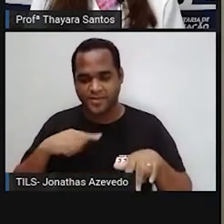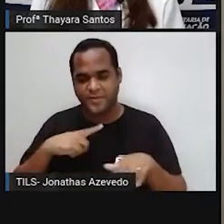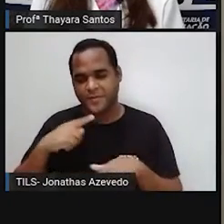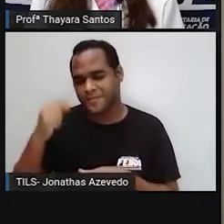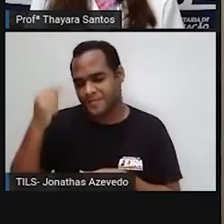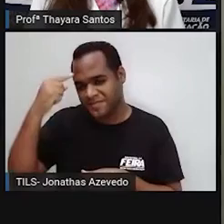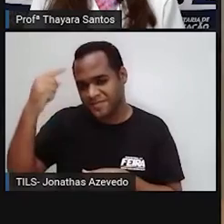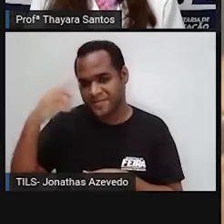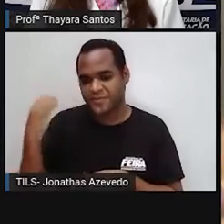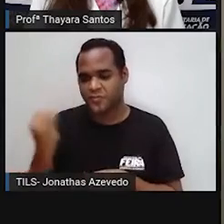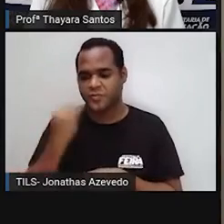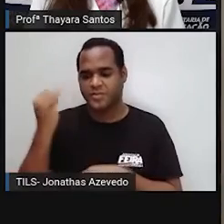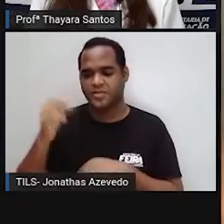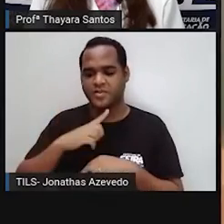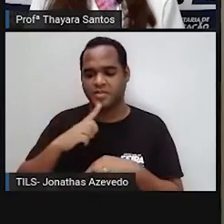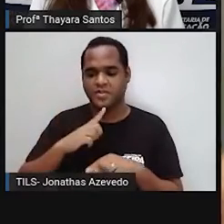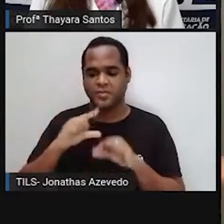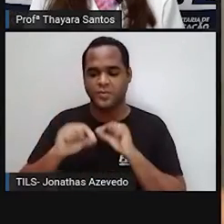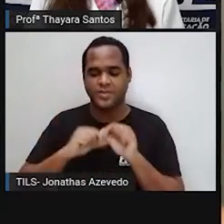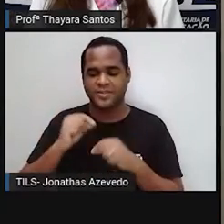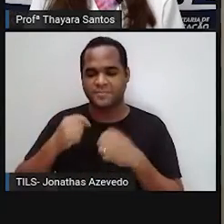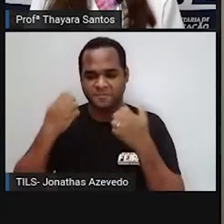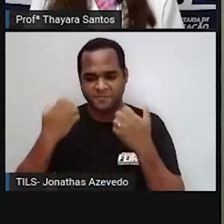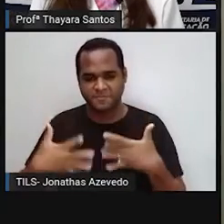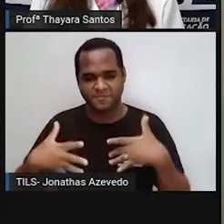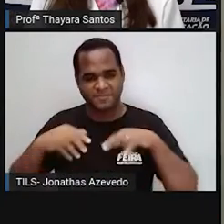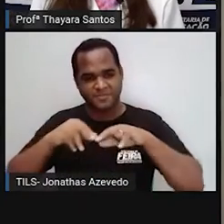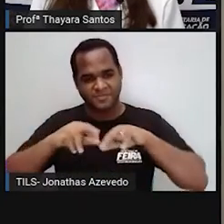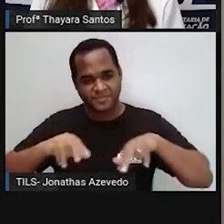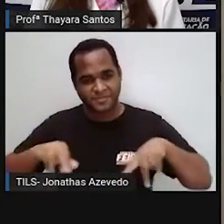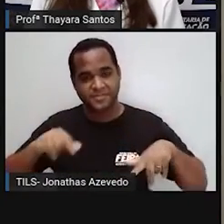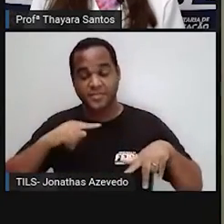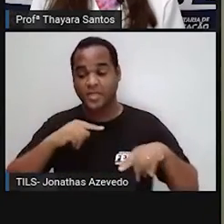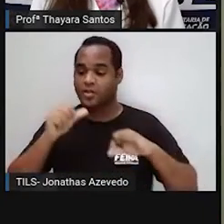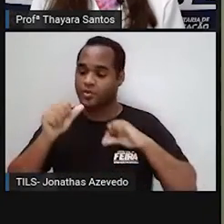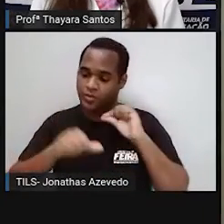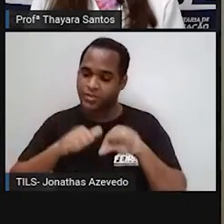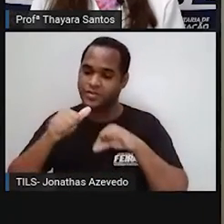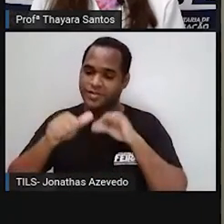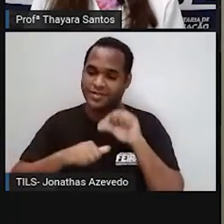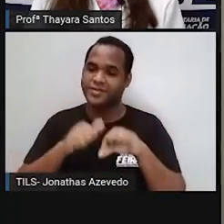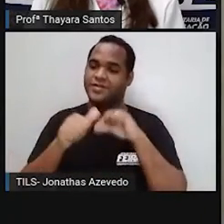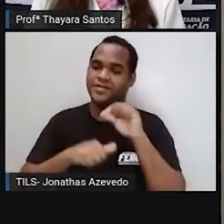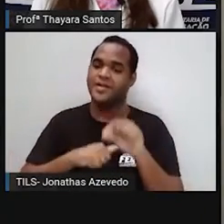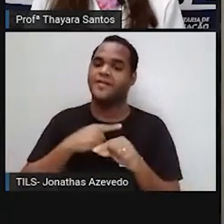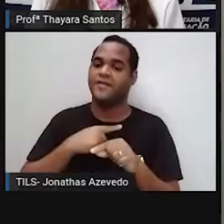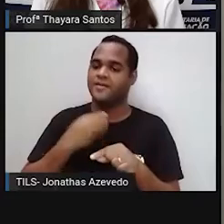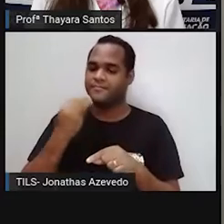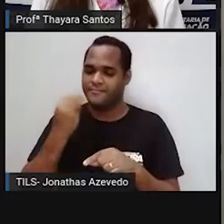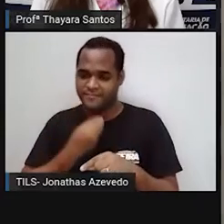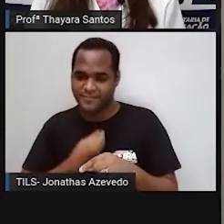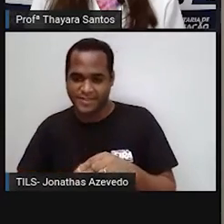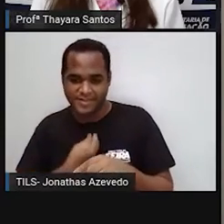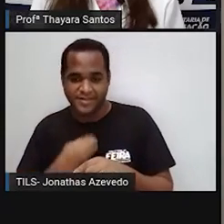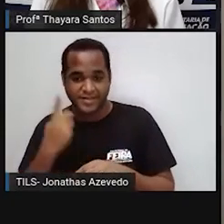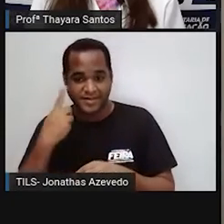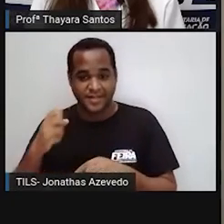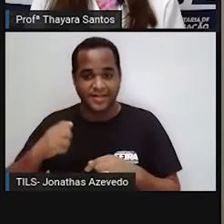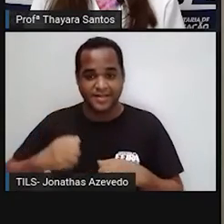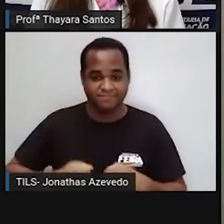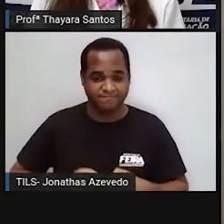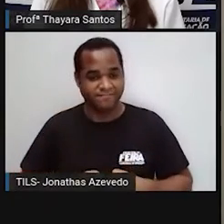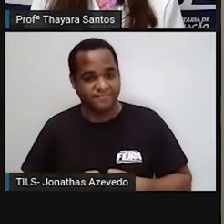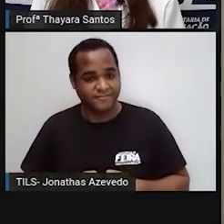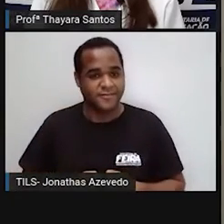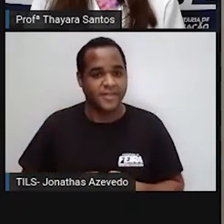60 anos. Então, lá está acontecendo muito dessas mudanças, dessas influências. Os pinguins, eles